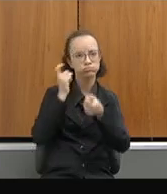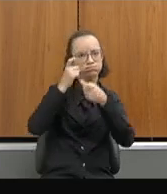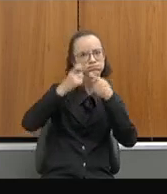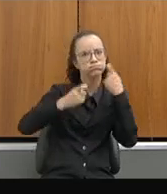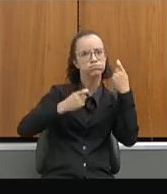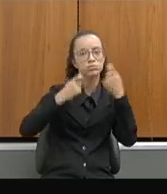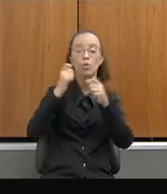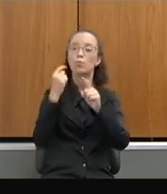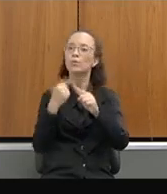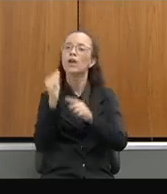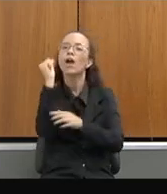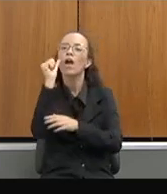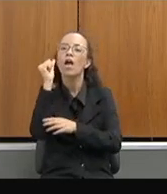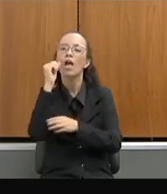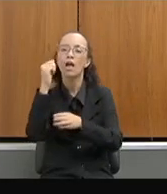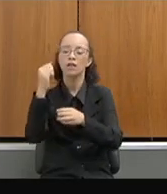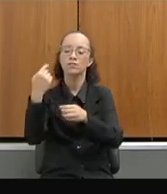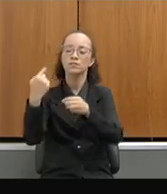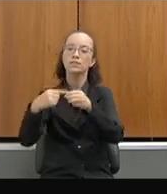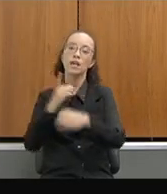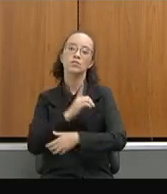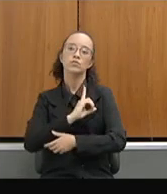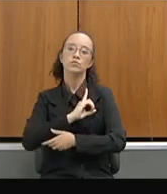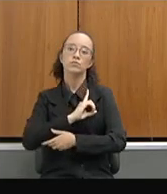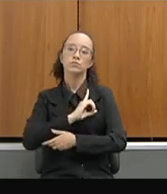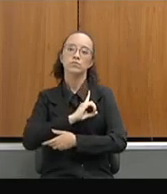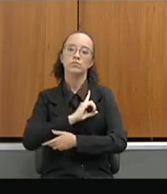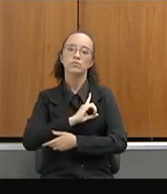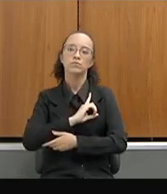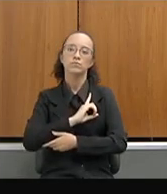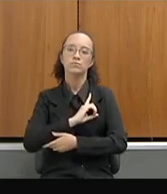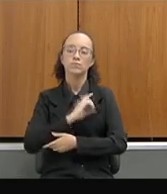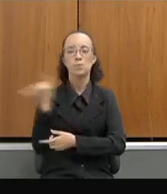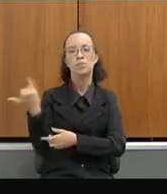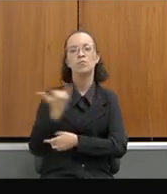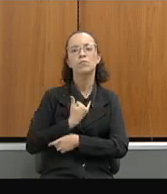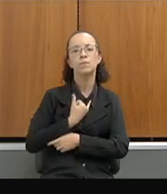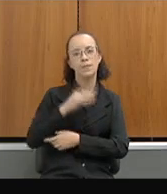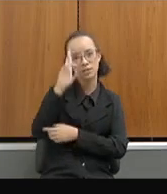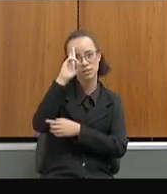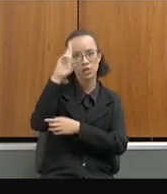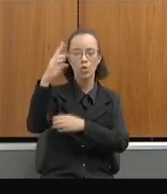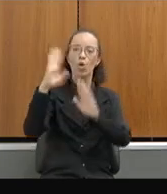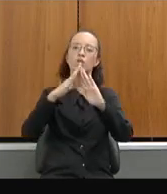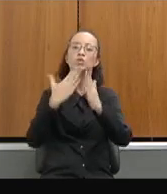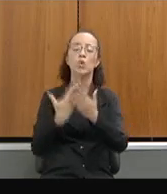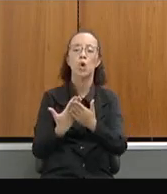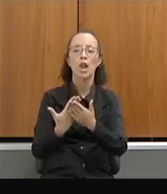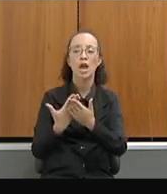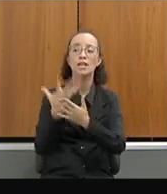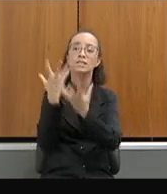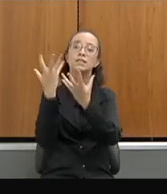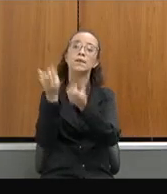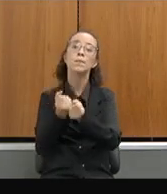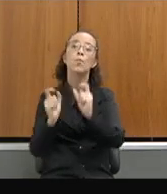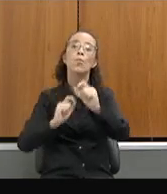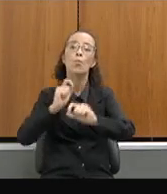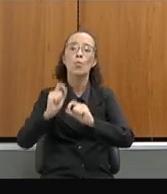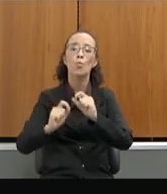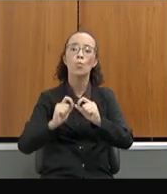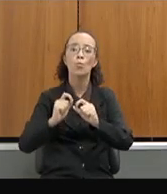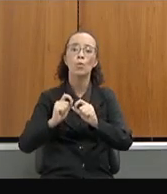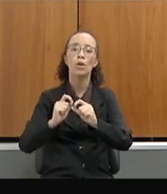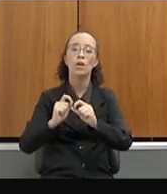colega veio lá de Divinópolis e falou que o diretor de escola estava recebendo coisa em